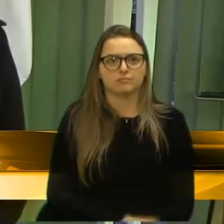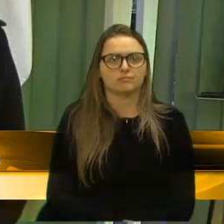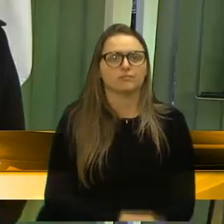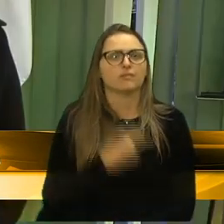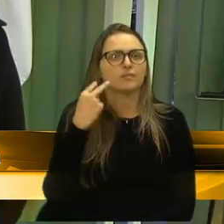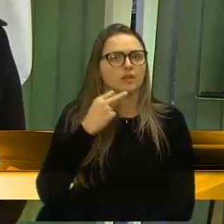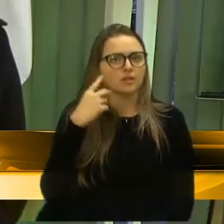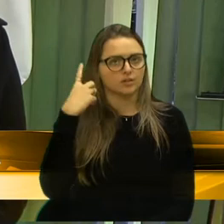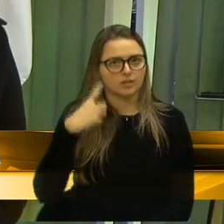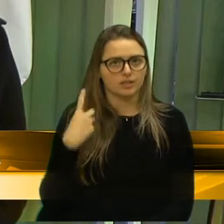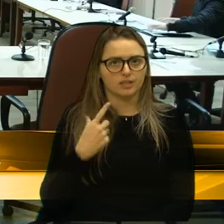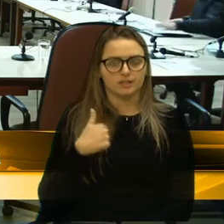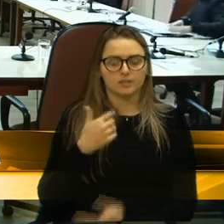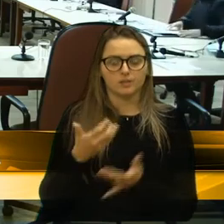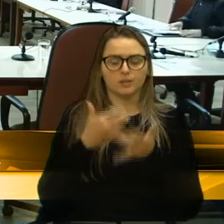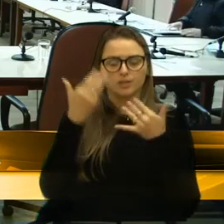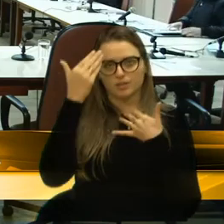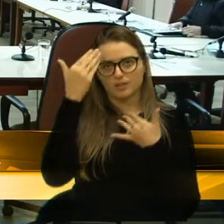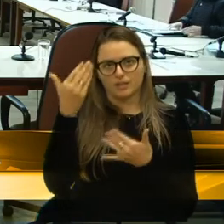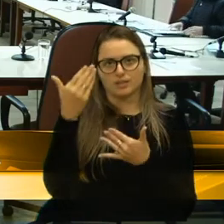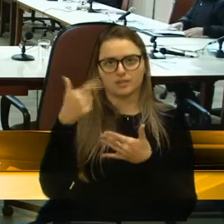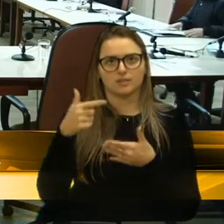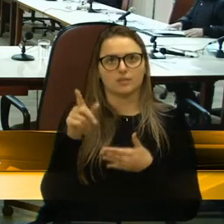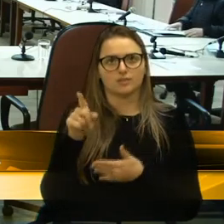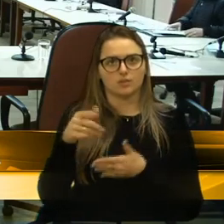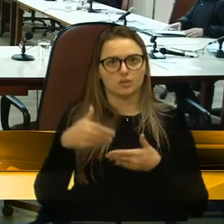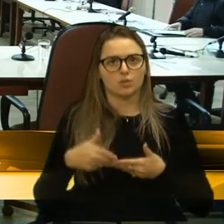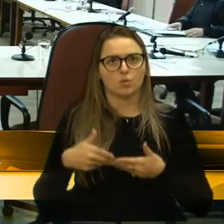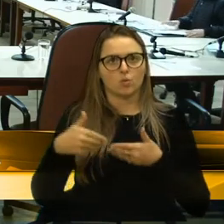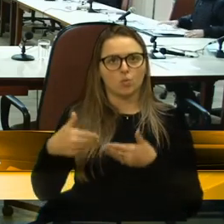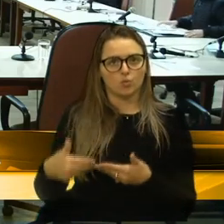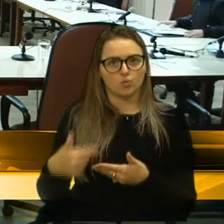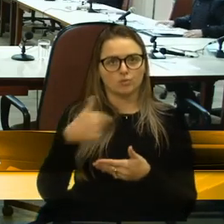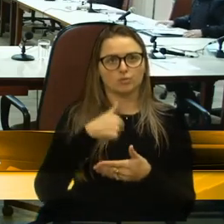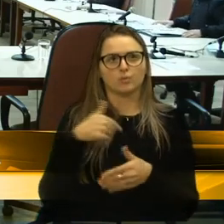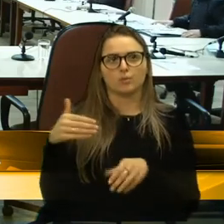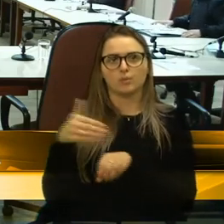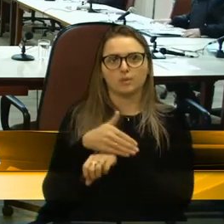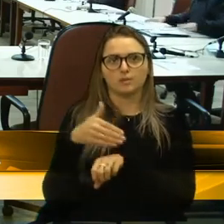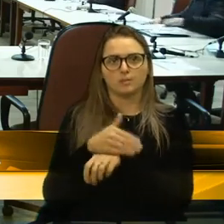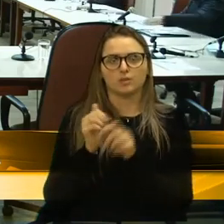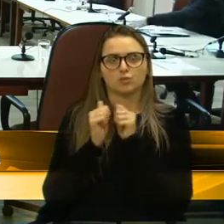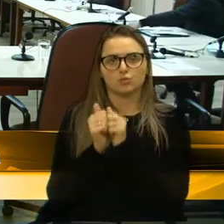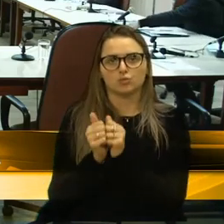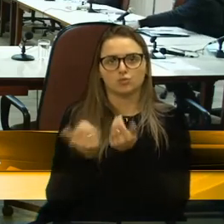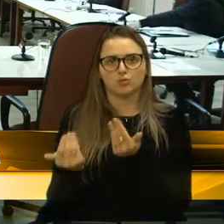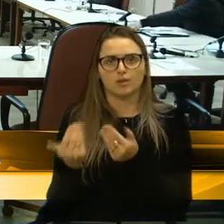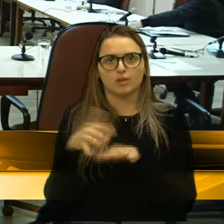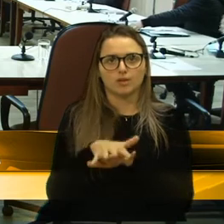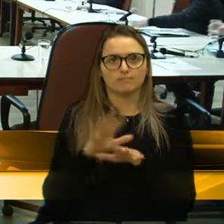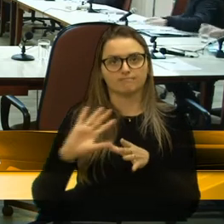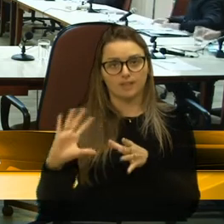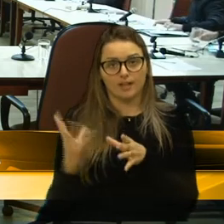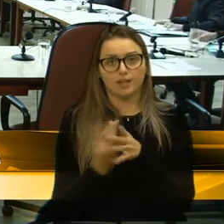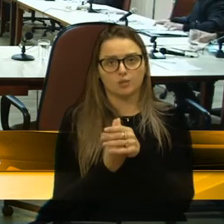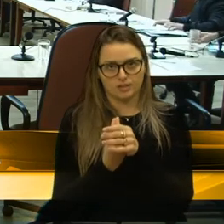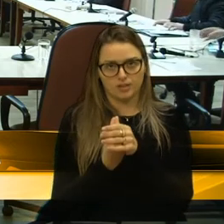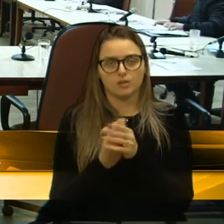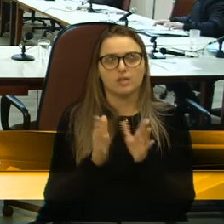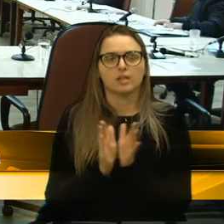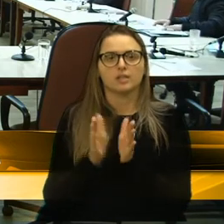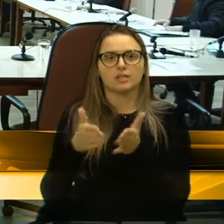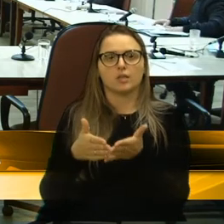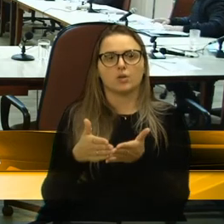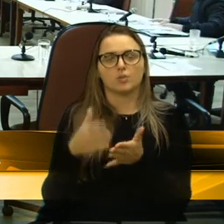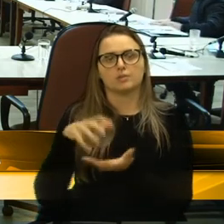Vereadora Denise, primeiro quero lhe agradecer o convite por poder incluir a Comissão de Idosos nesse processo todo e eu tenho certeza que essa